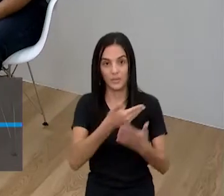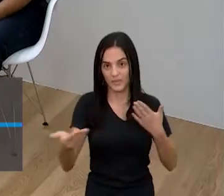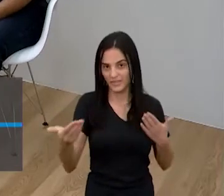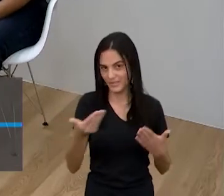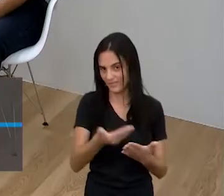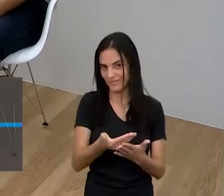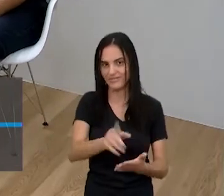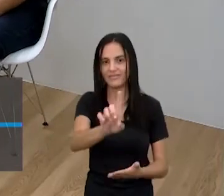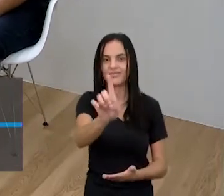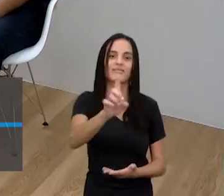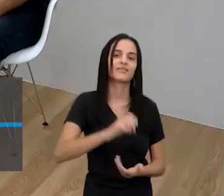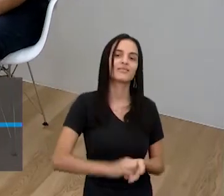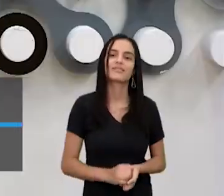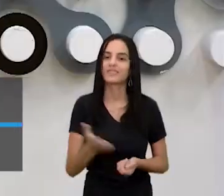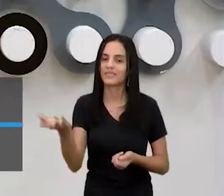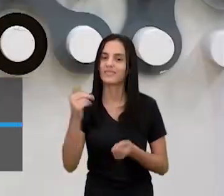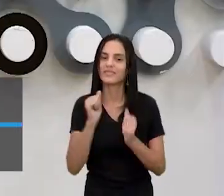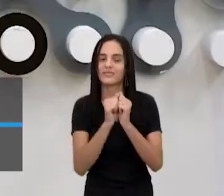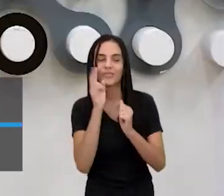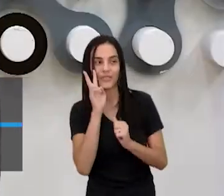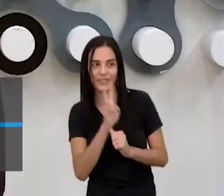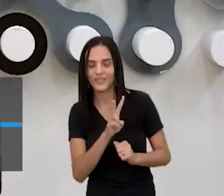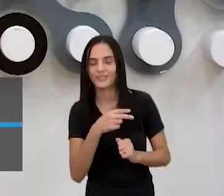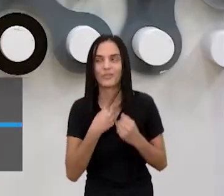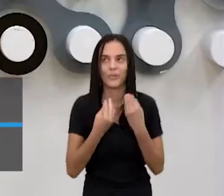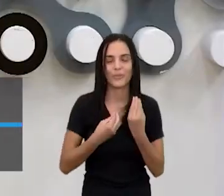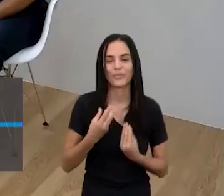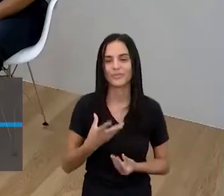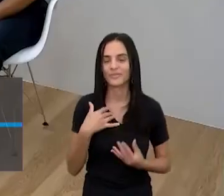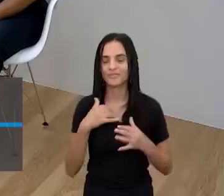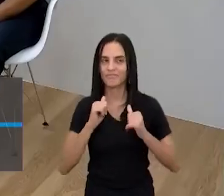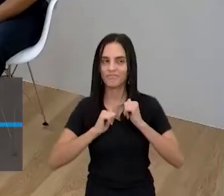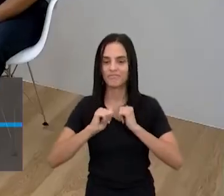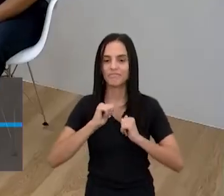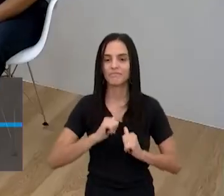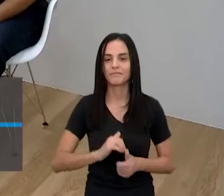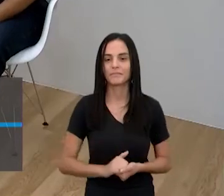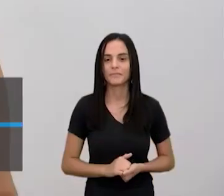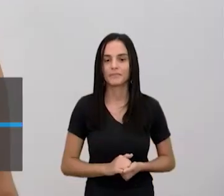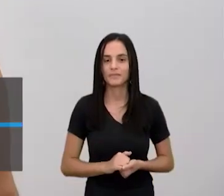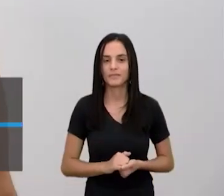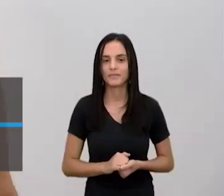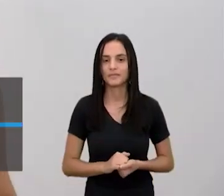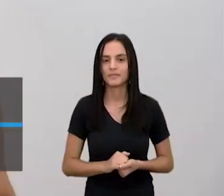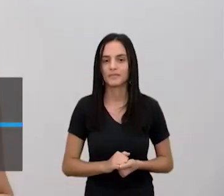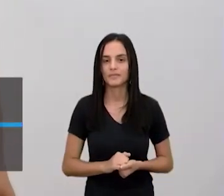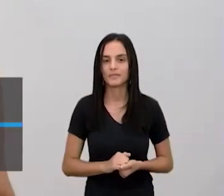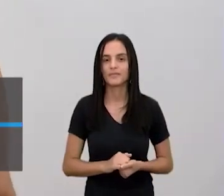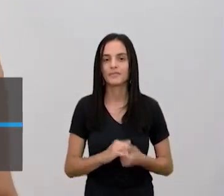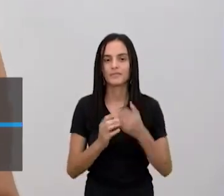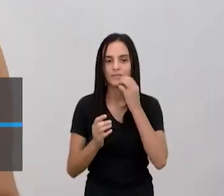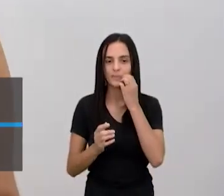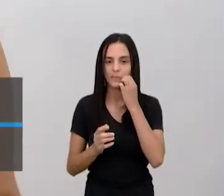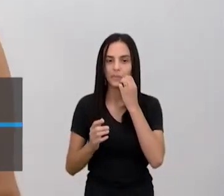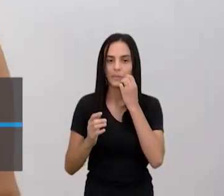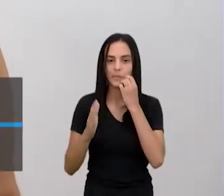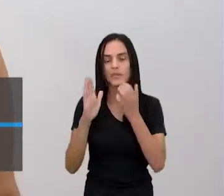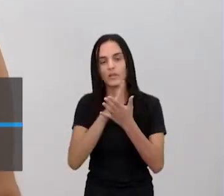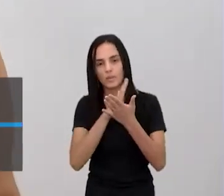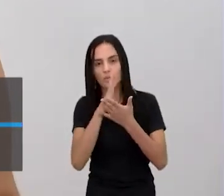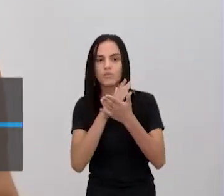vou assisti-la pra poder... Nossa, eu tô até vendo como é vai ser. Isso aí, gente. Então, essa foi alguns